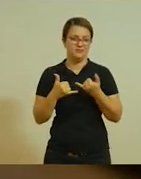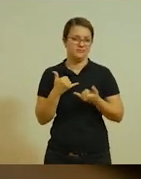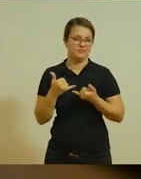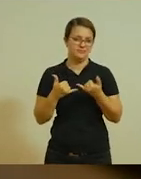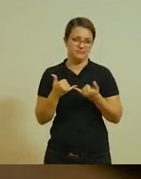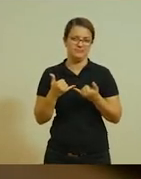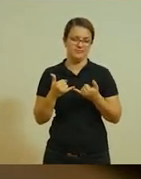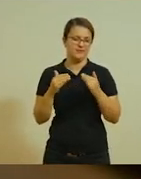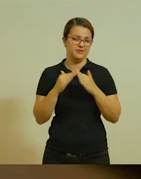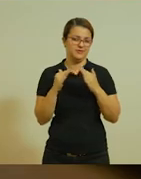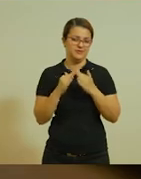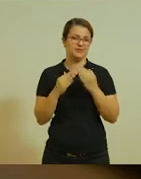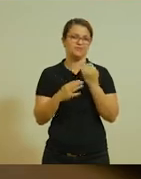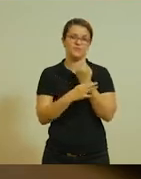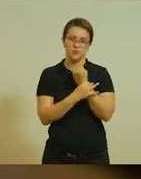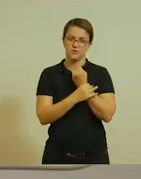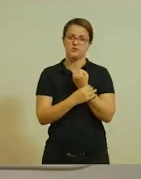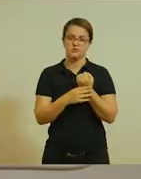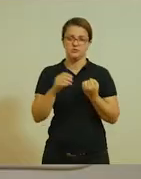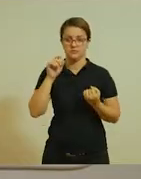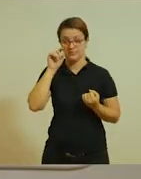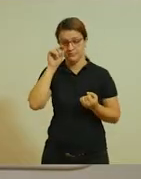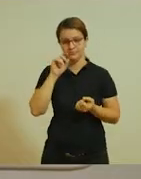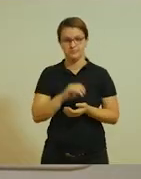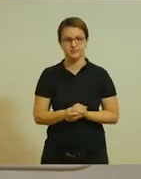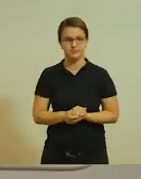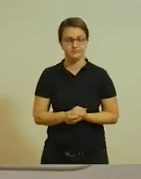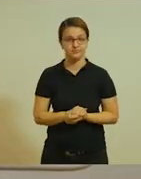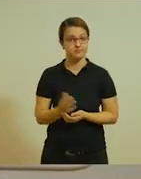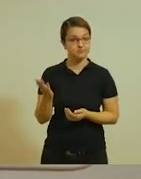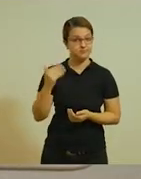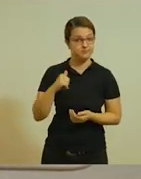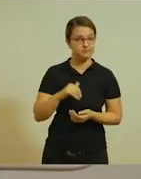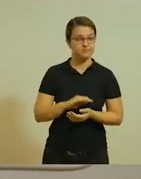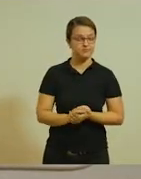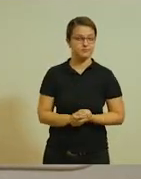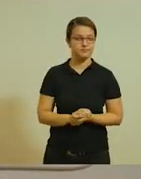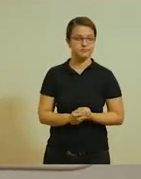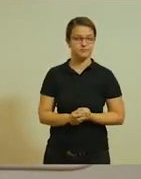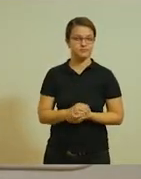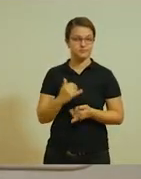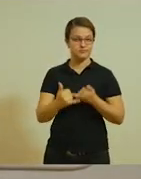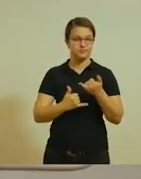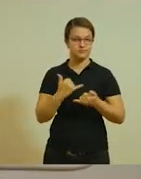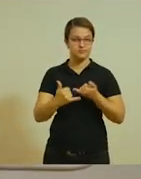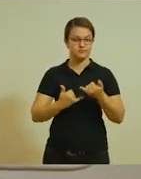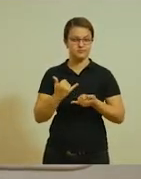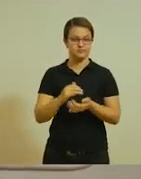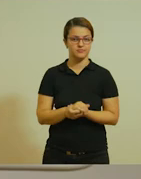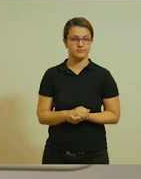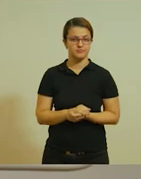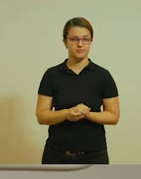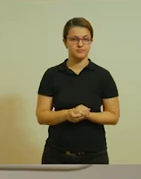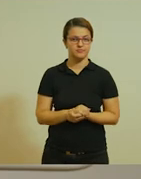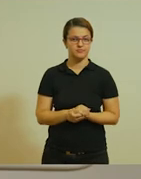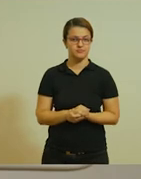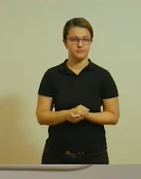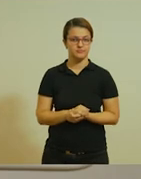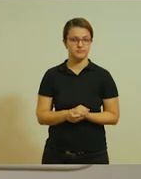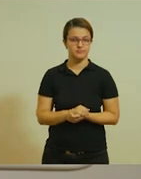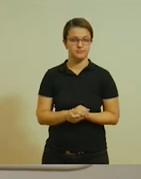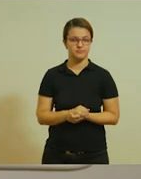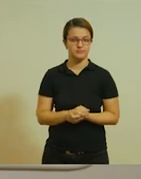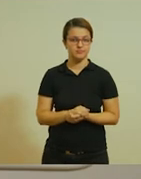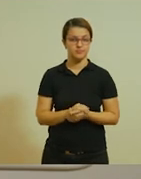com segurança. Bom, turminha, vamos partir para o próximo jogo. Esse é um jogo